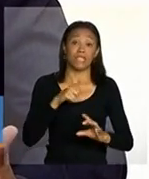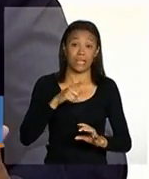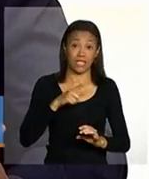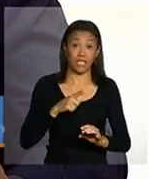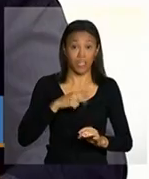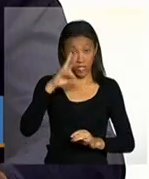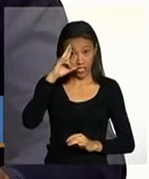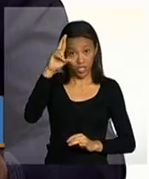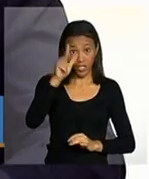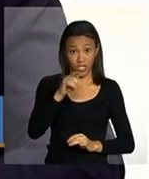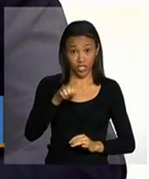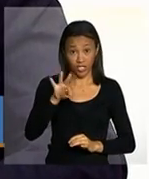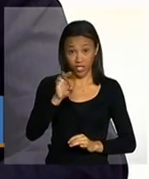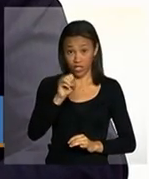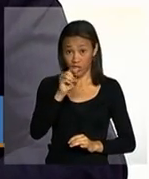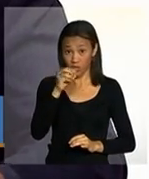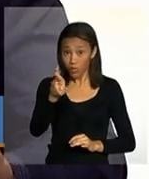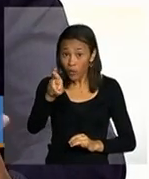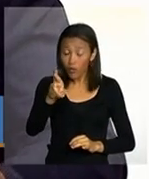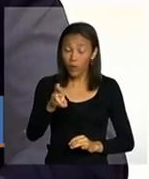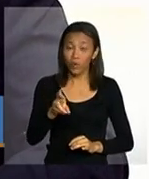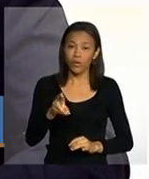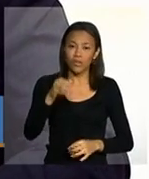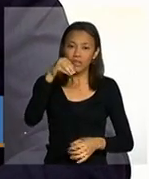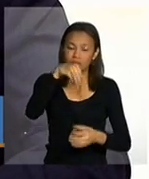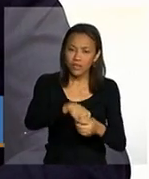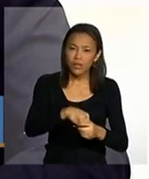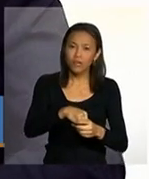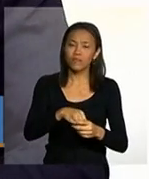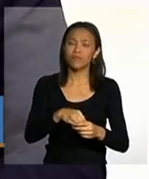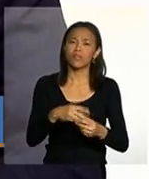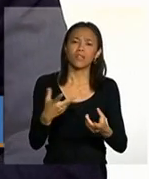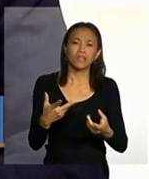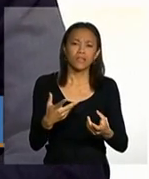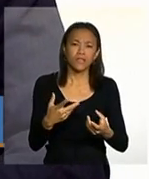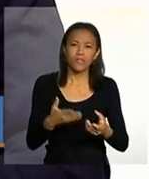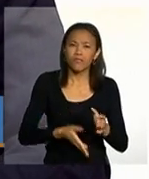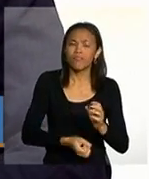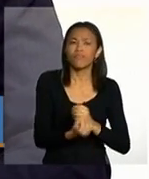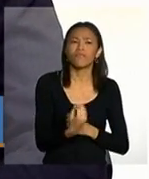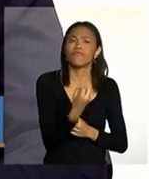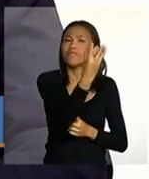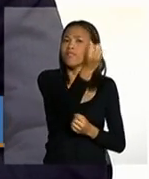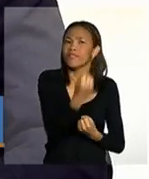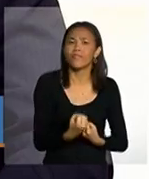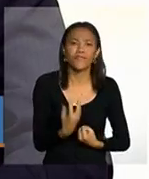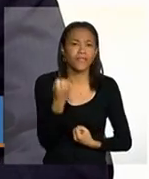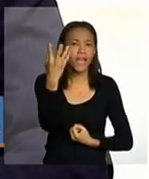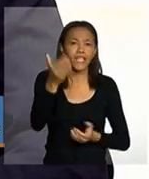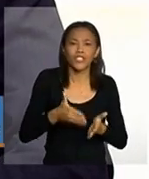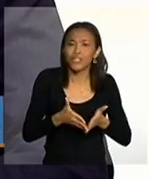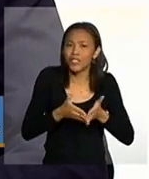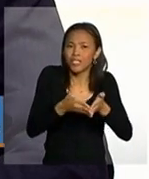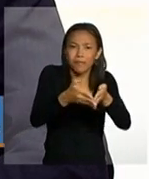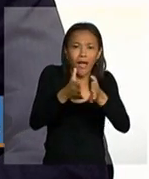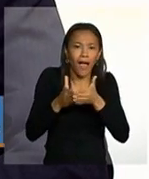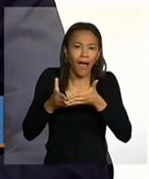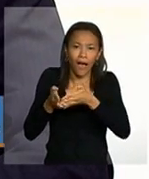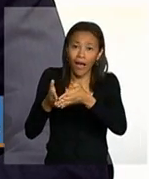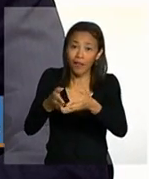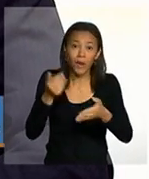municipal como a gente chama que opera as condicionalidades que viaja de barco para conseguir um